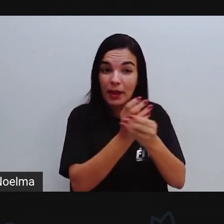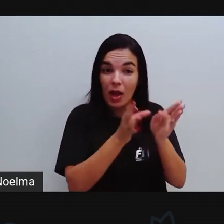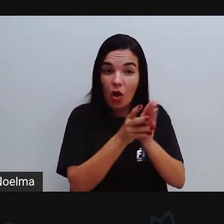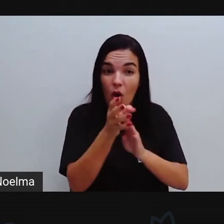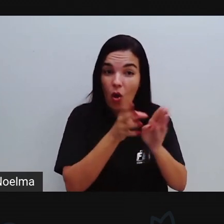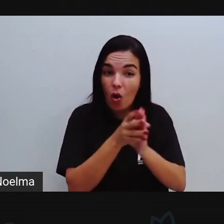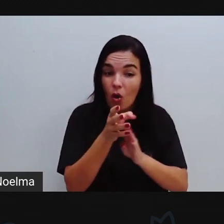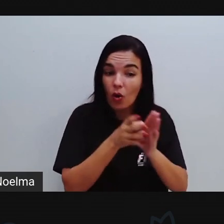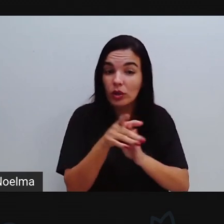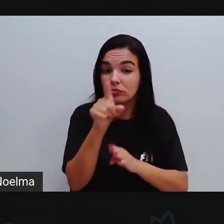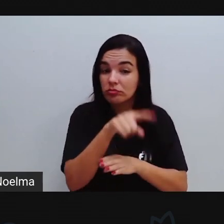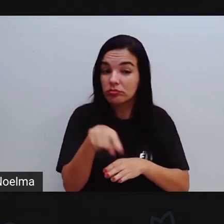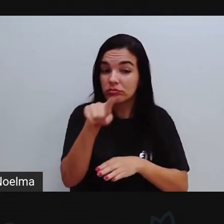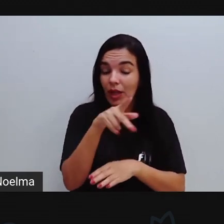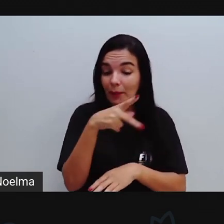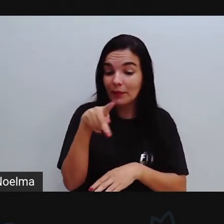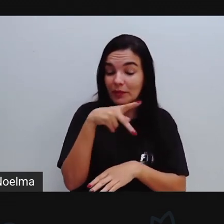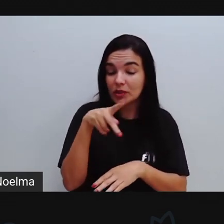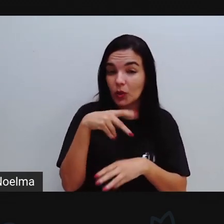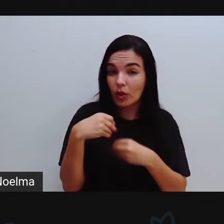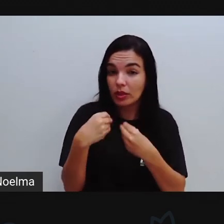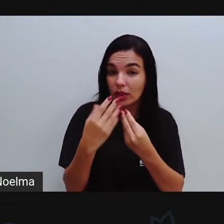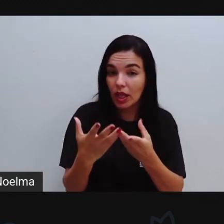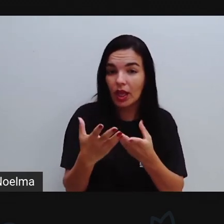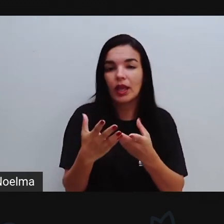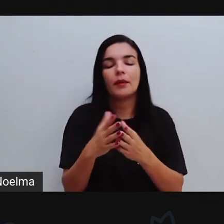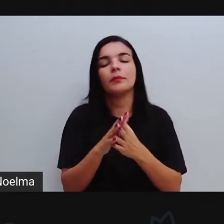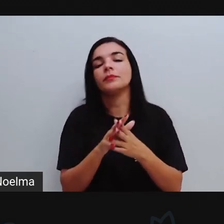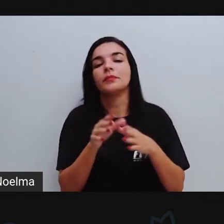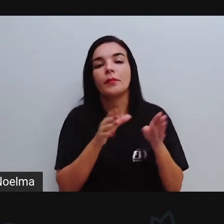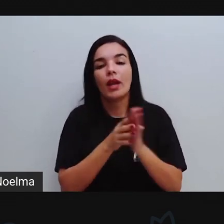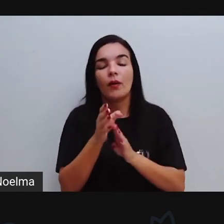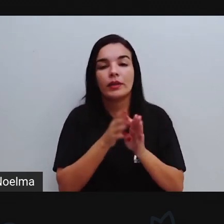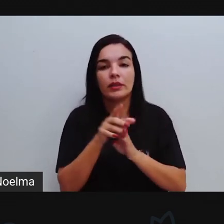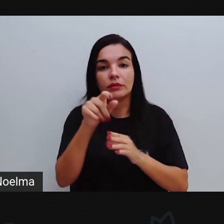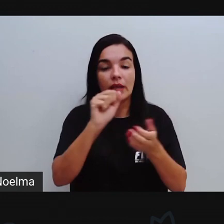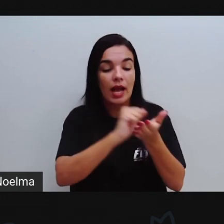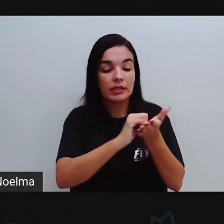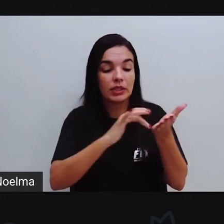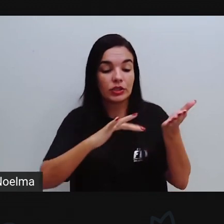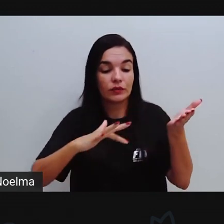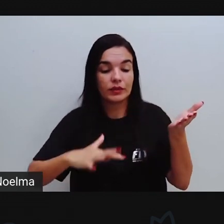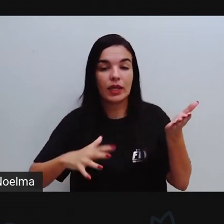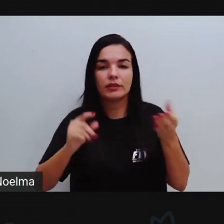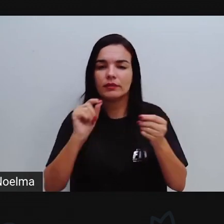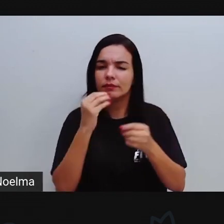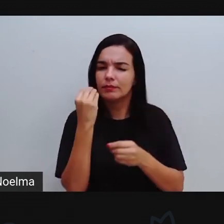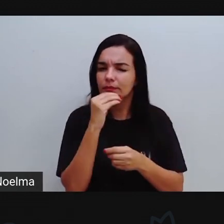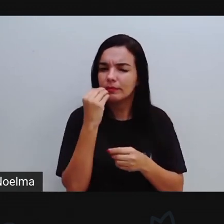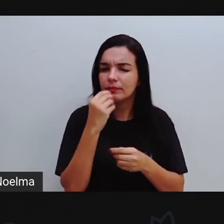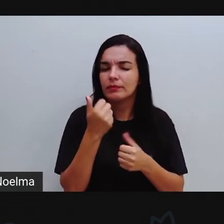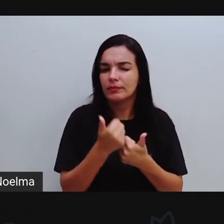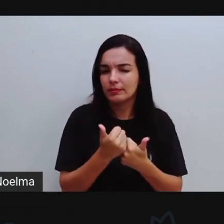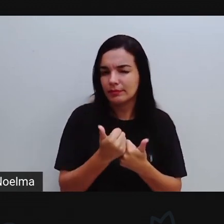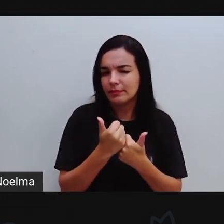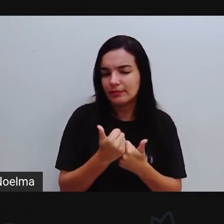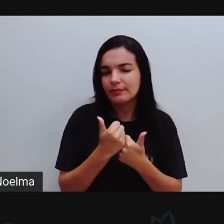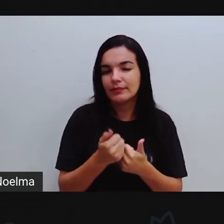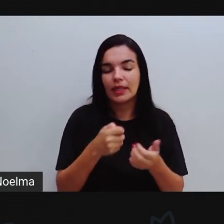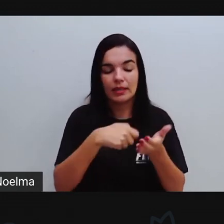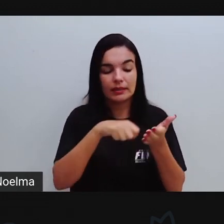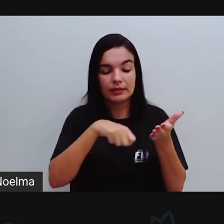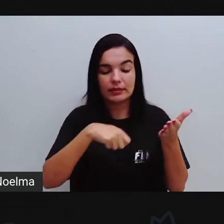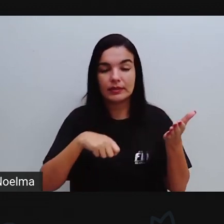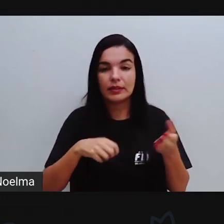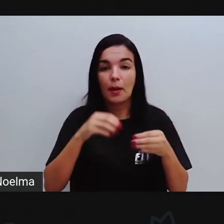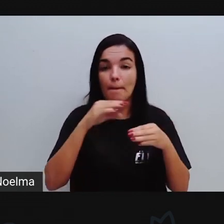orientações que foram dadas pelo seu professor, pela sua professora. Realizem as suas atividades com muito cuidado, com muito capricho, que elas